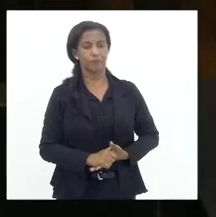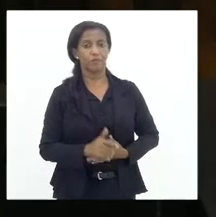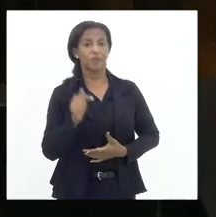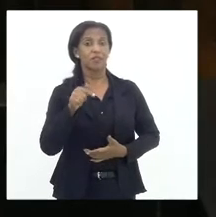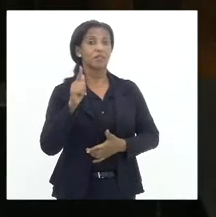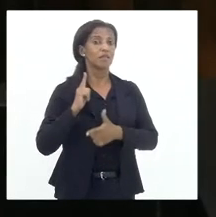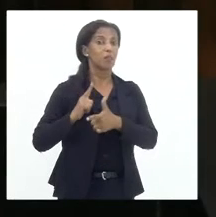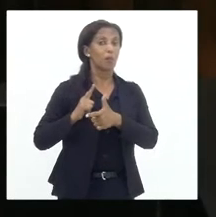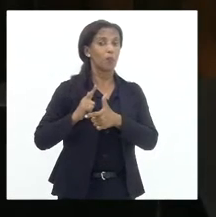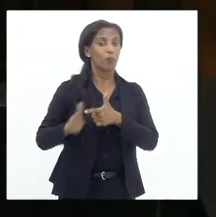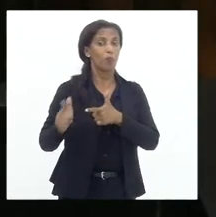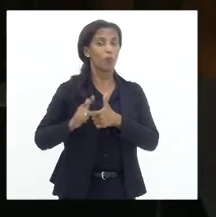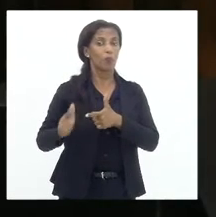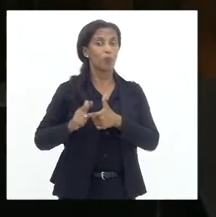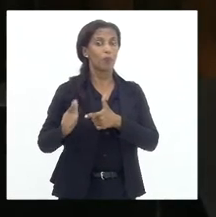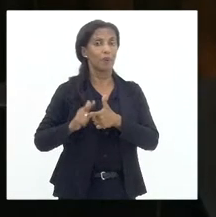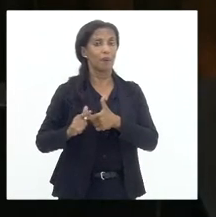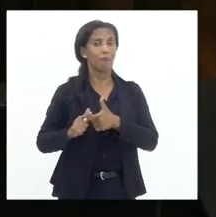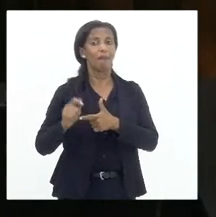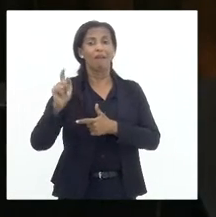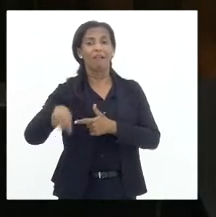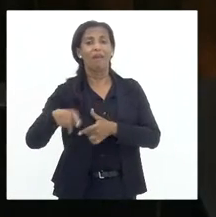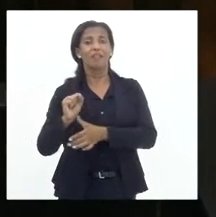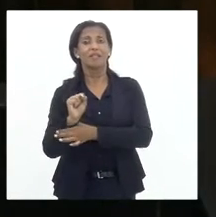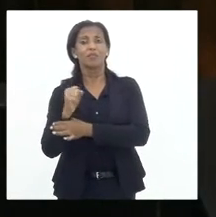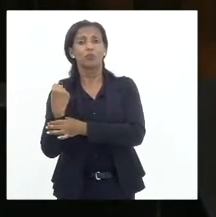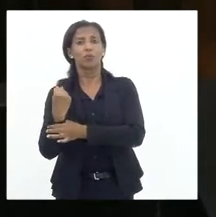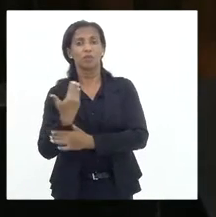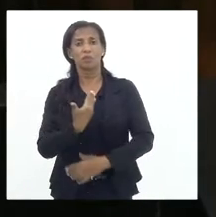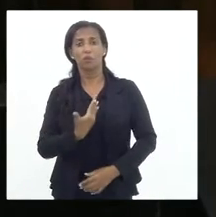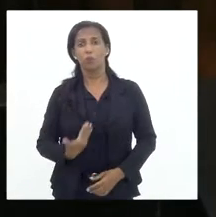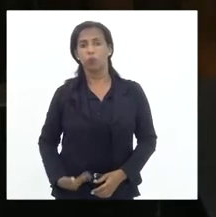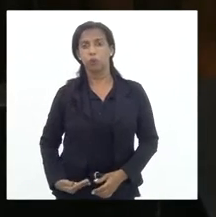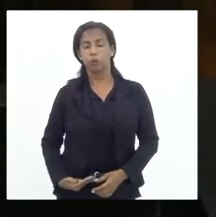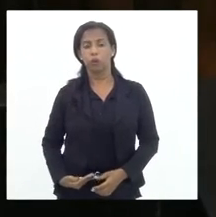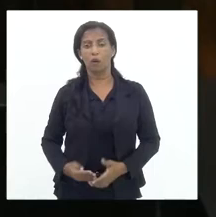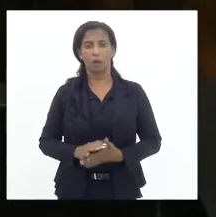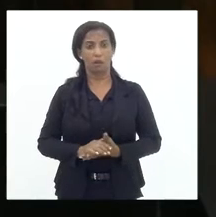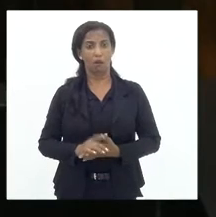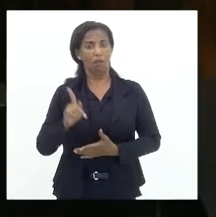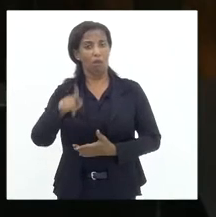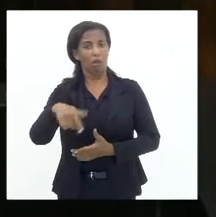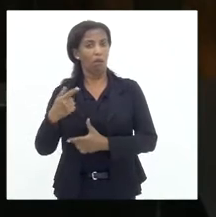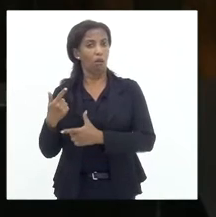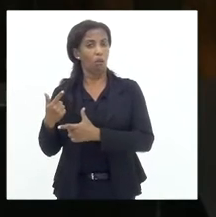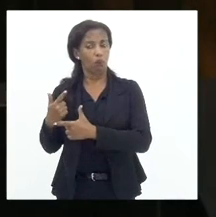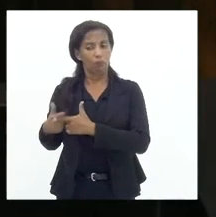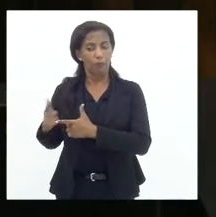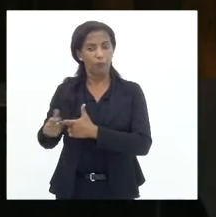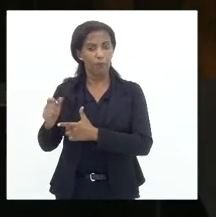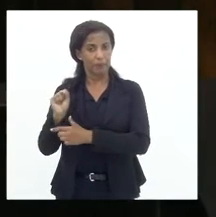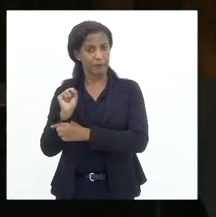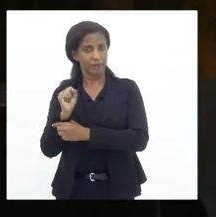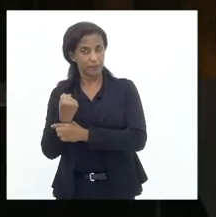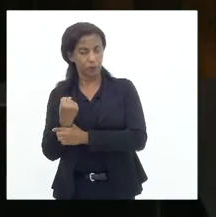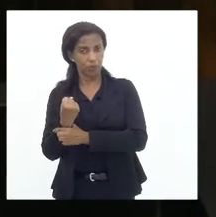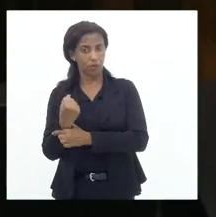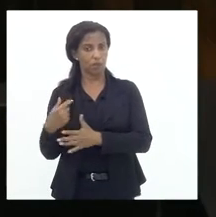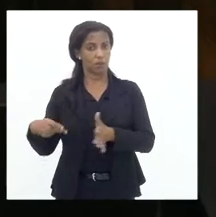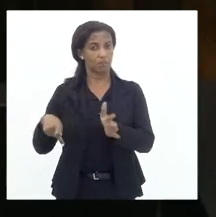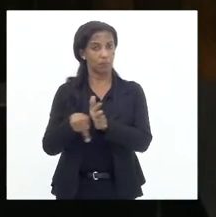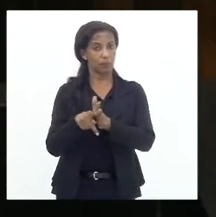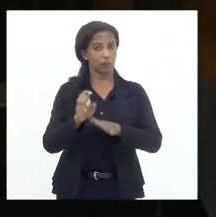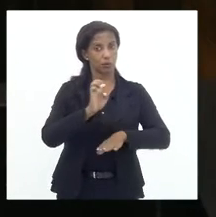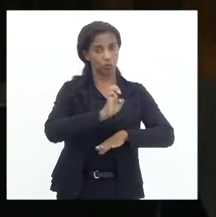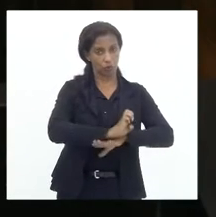problema é um problema de segurança pública, ou seja, é um problema de que a segurança pública do Estado,